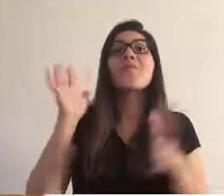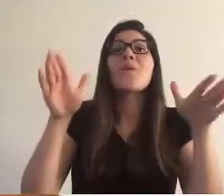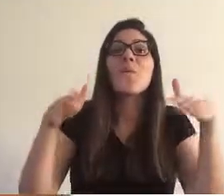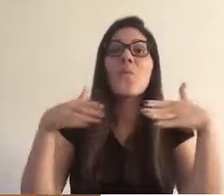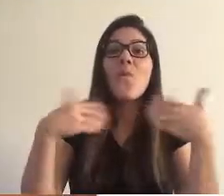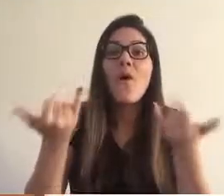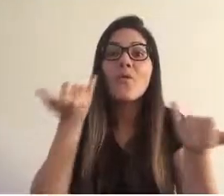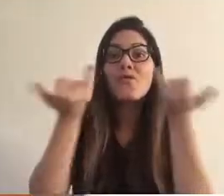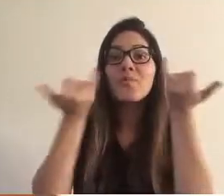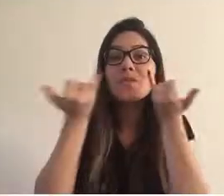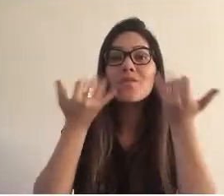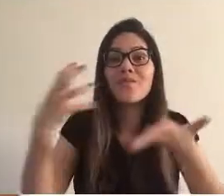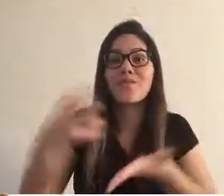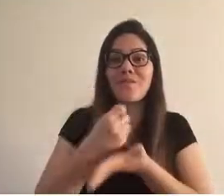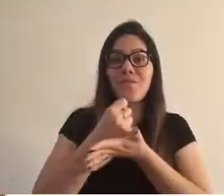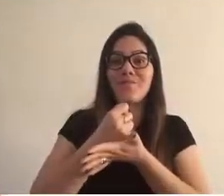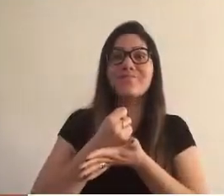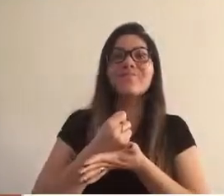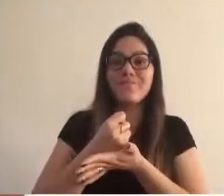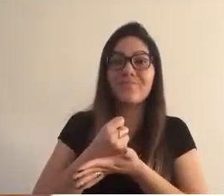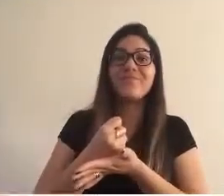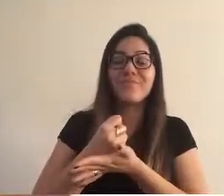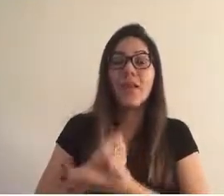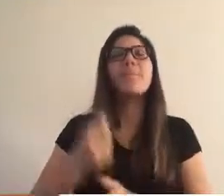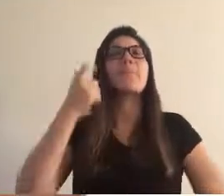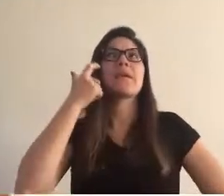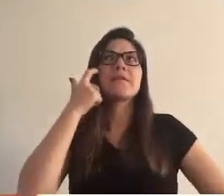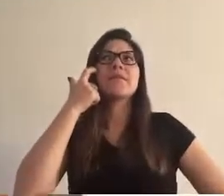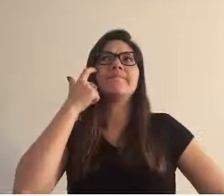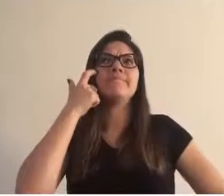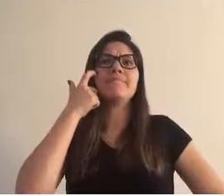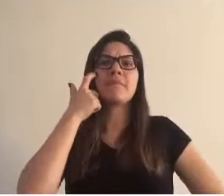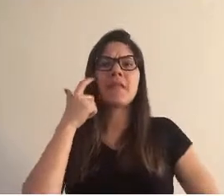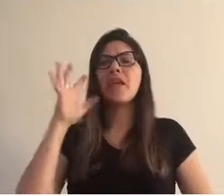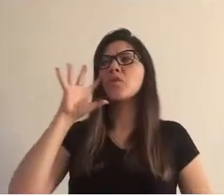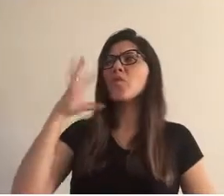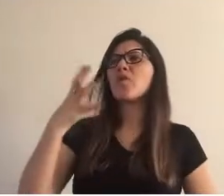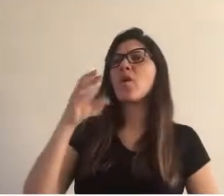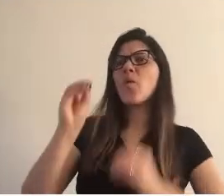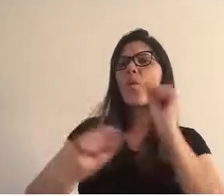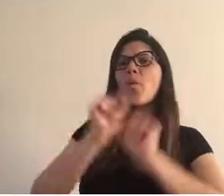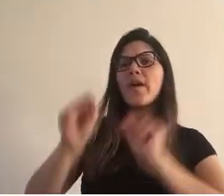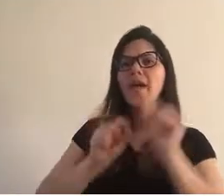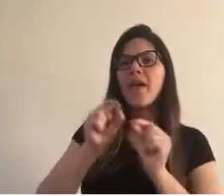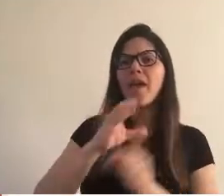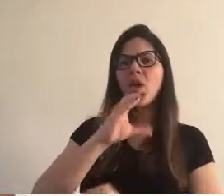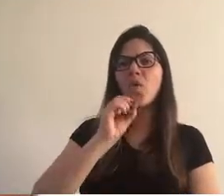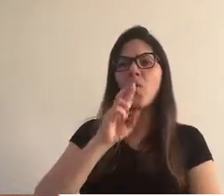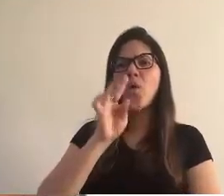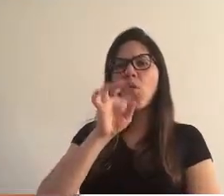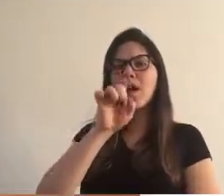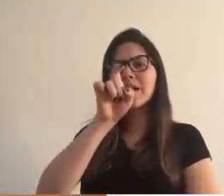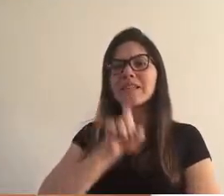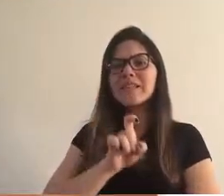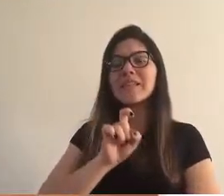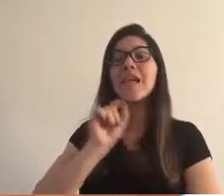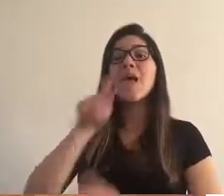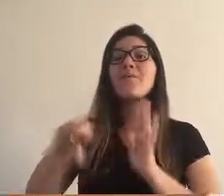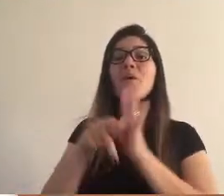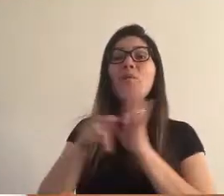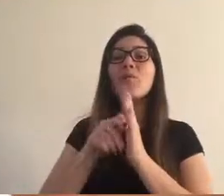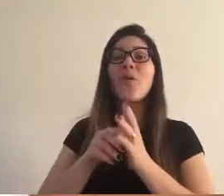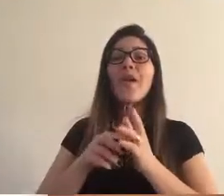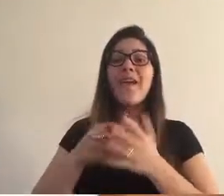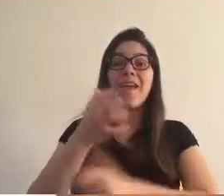será salva em nosso HD. Diferentemente do que se possa pensar, a decisão do que vai para o nosso córtex é com base na